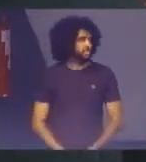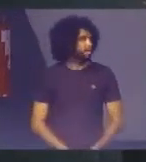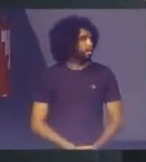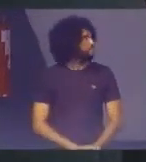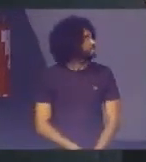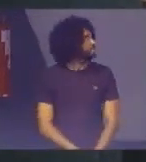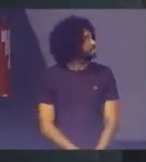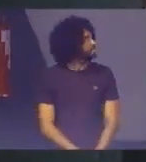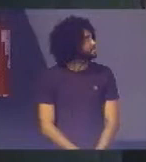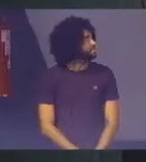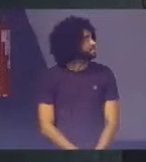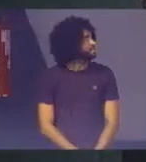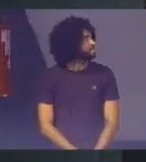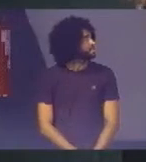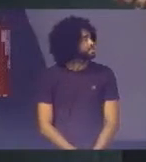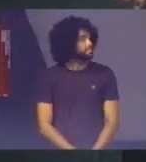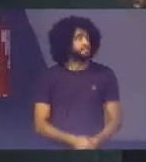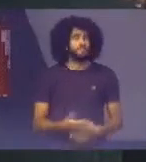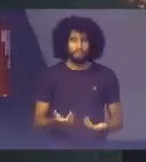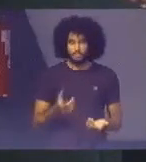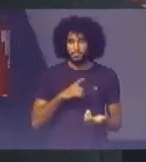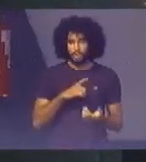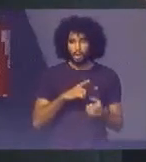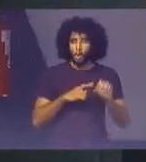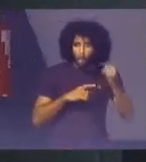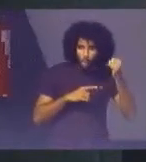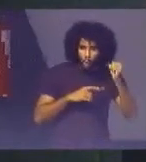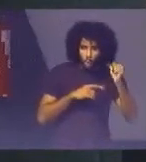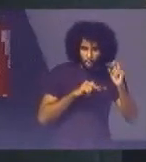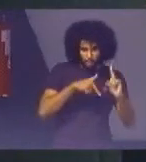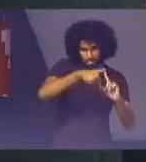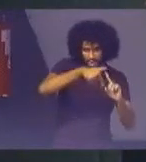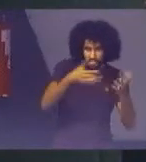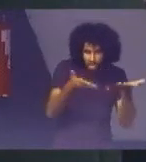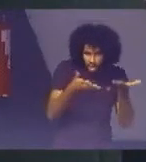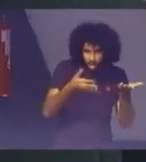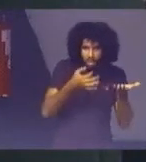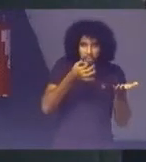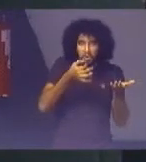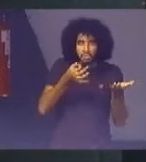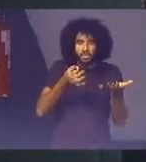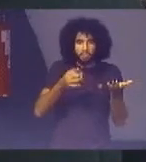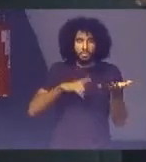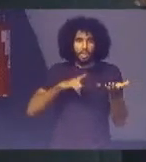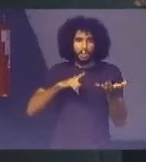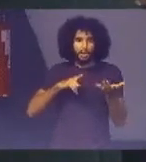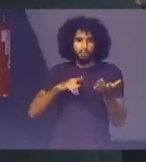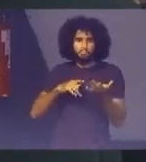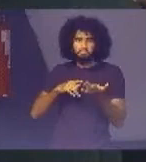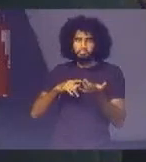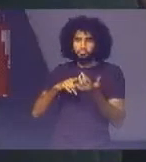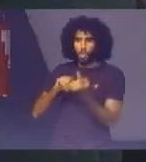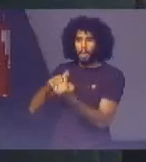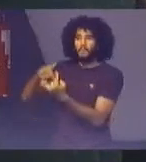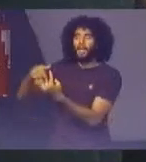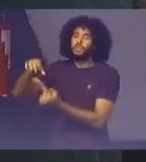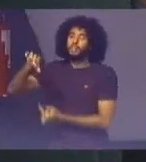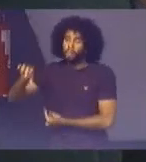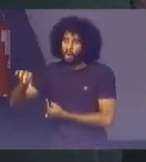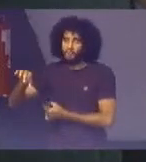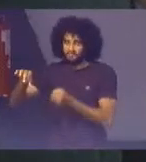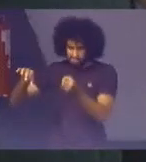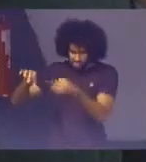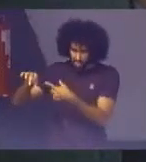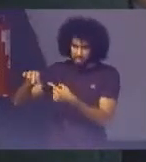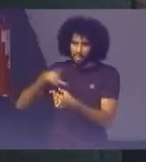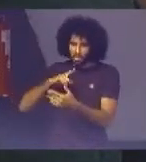Então Das oito Metas atuais A nossa sugestão É uma meta 9 Desenvolvimento De estudos